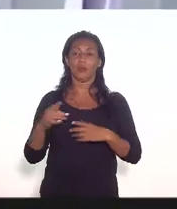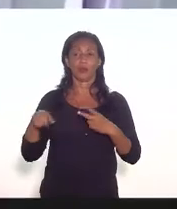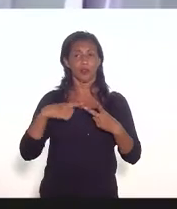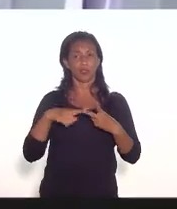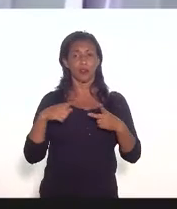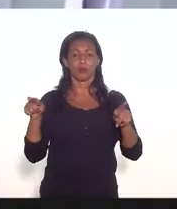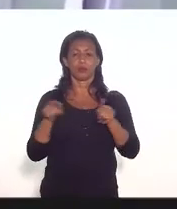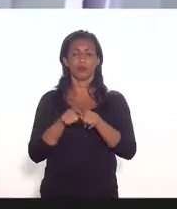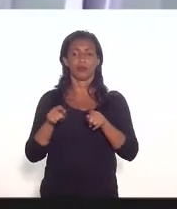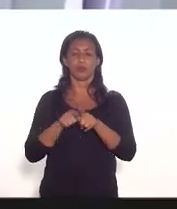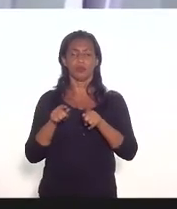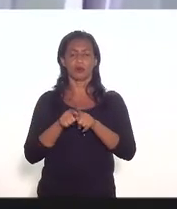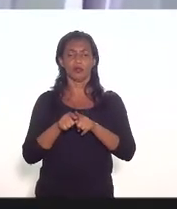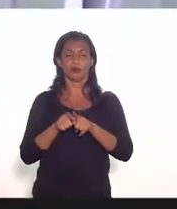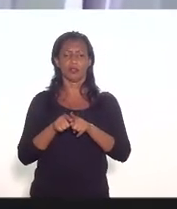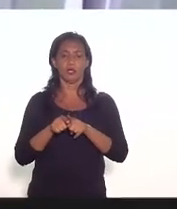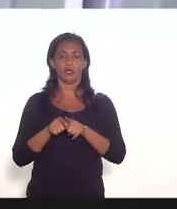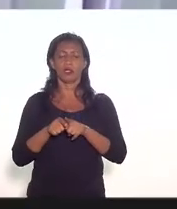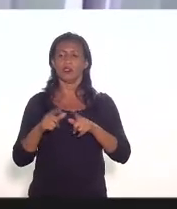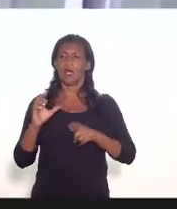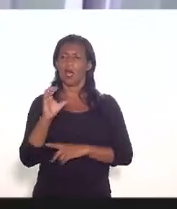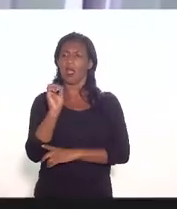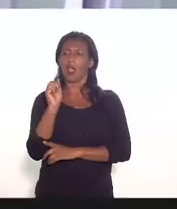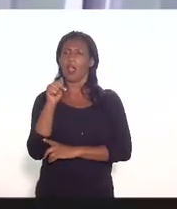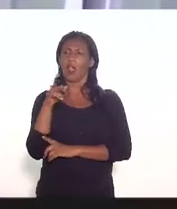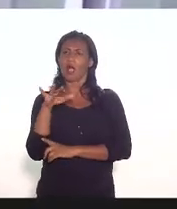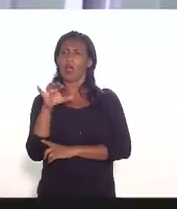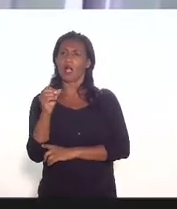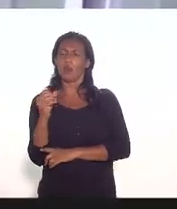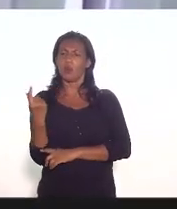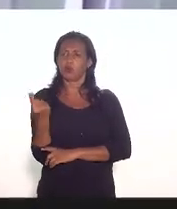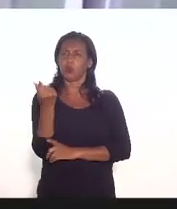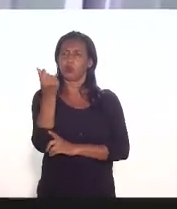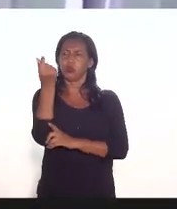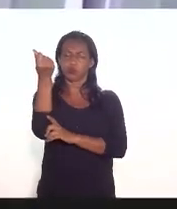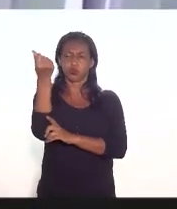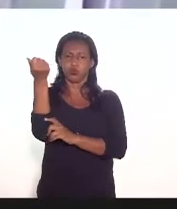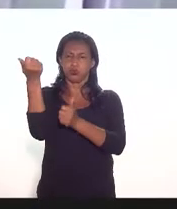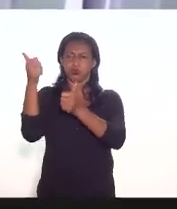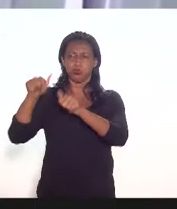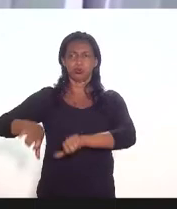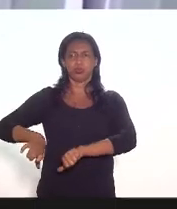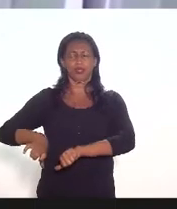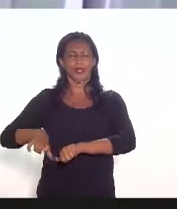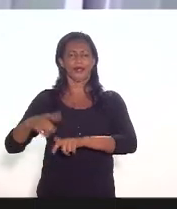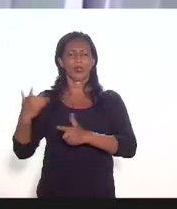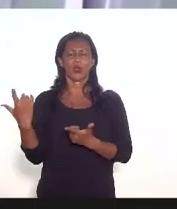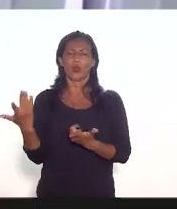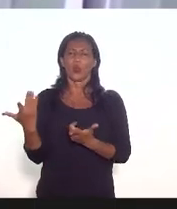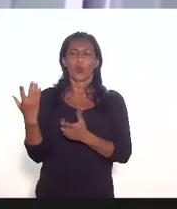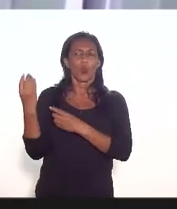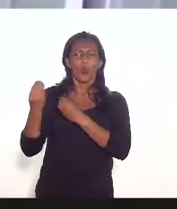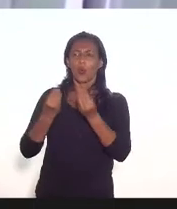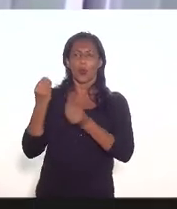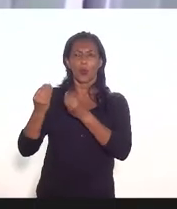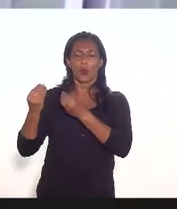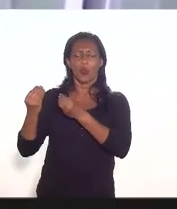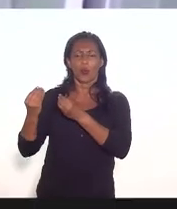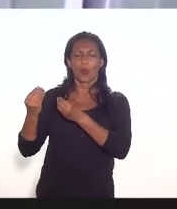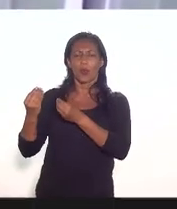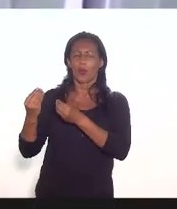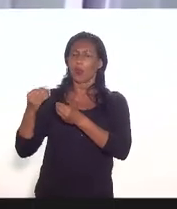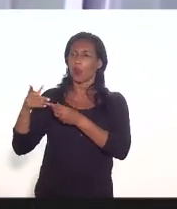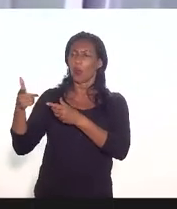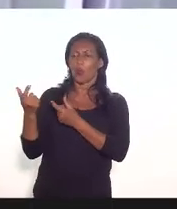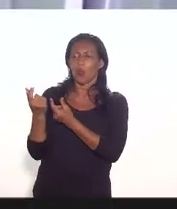a questão do câmbio a desvalorização da nossa moeda e considerando que boa parte dos insumos para